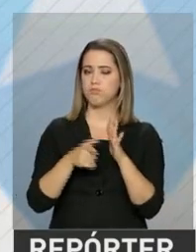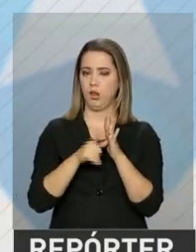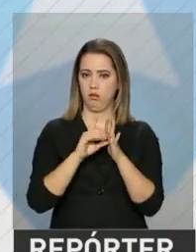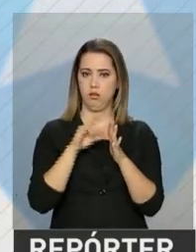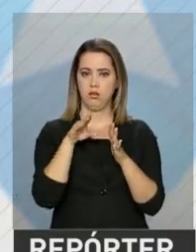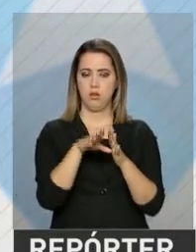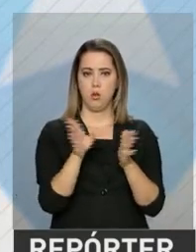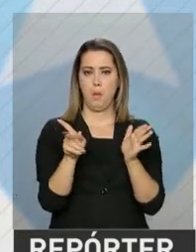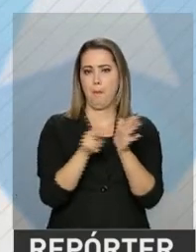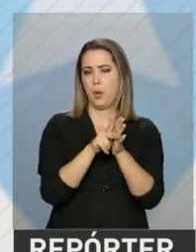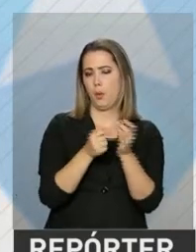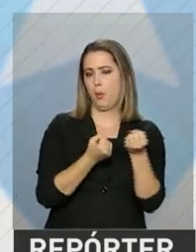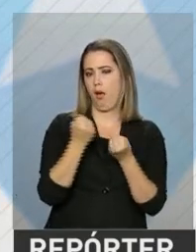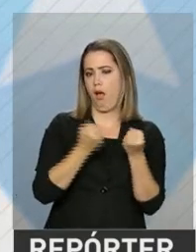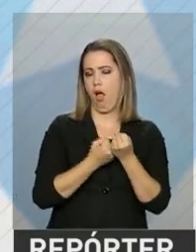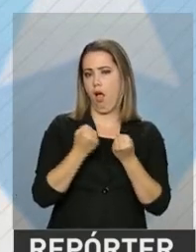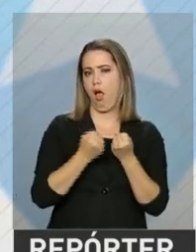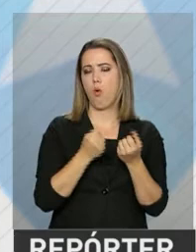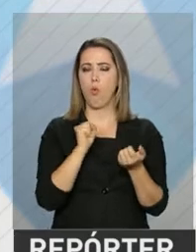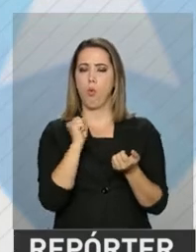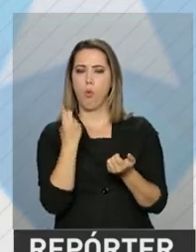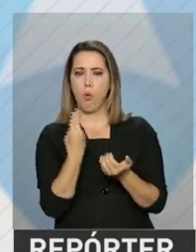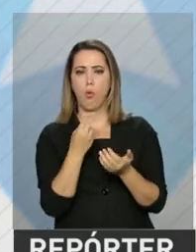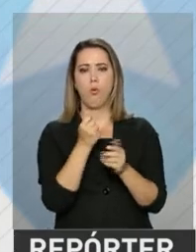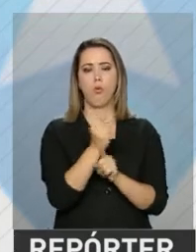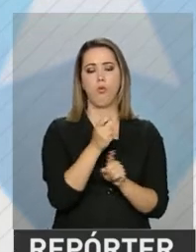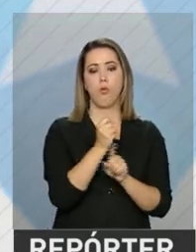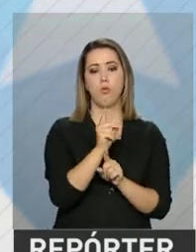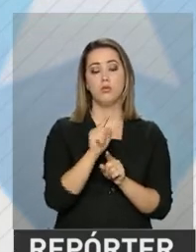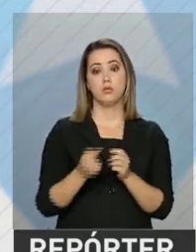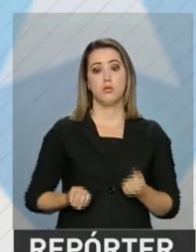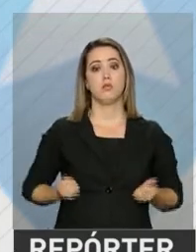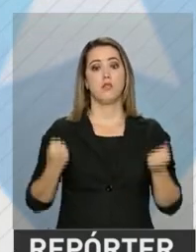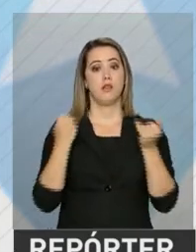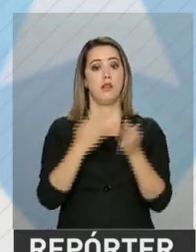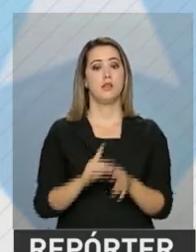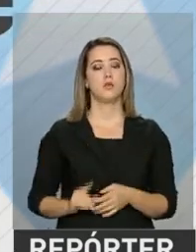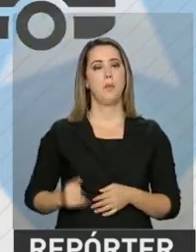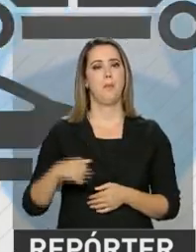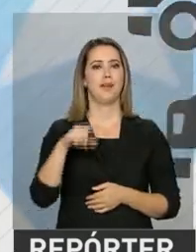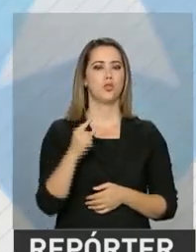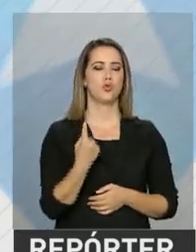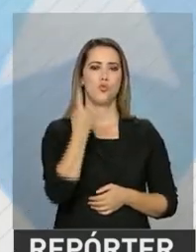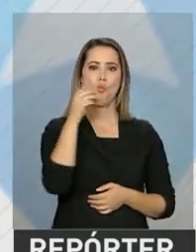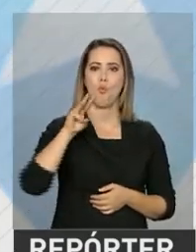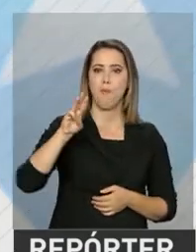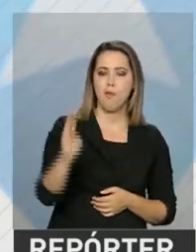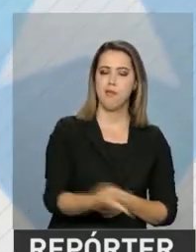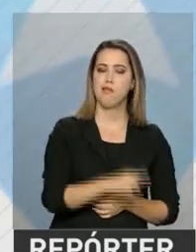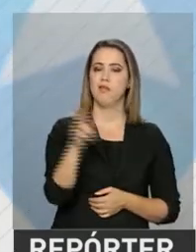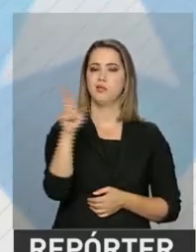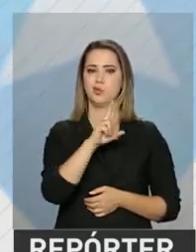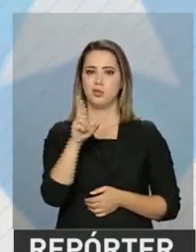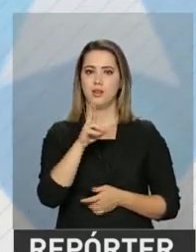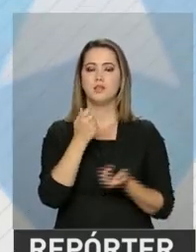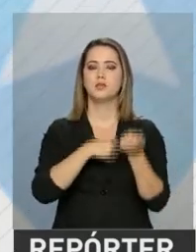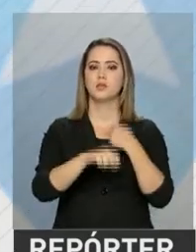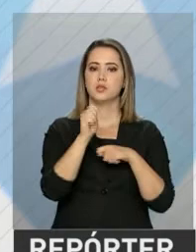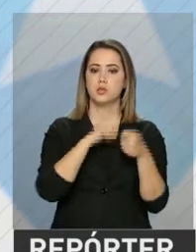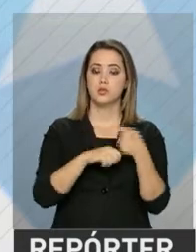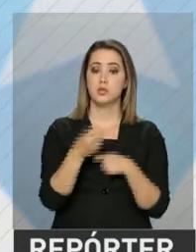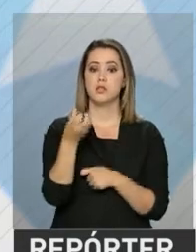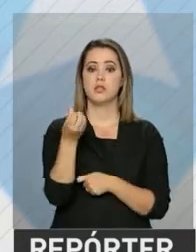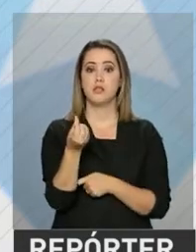de frota própria e carros locados, esse gasto teria chegado a mais de 1 milhão de reais, uma economia de